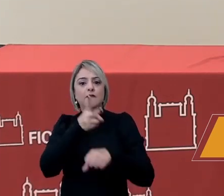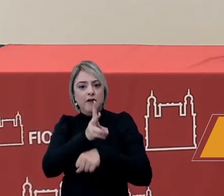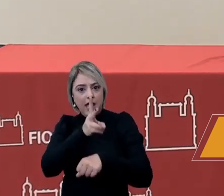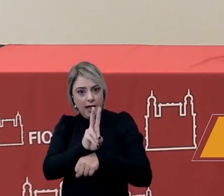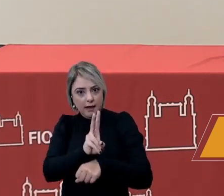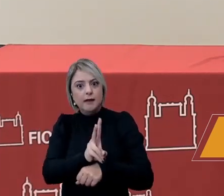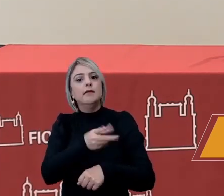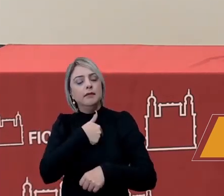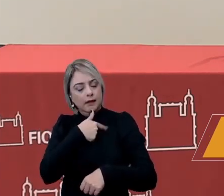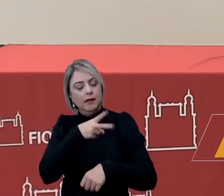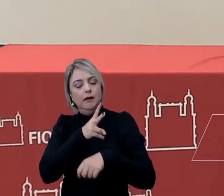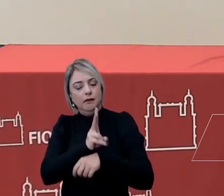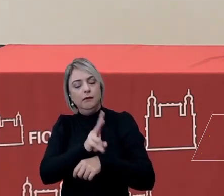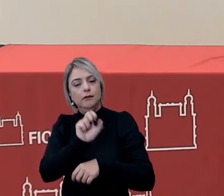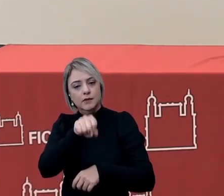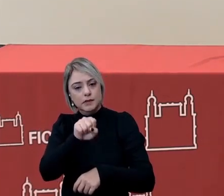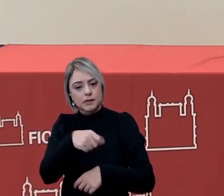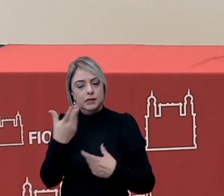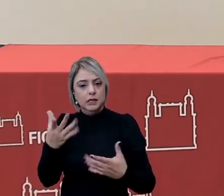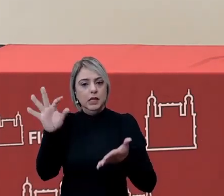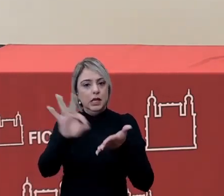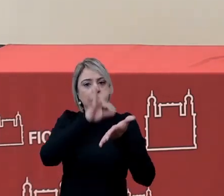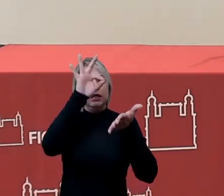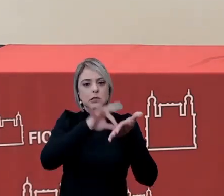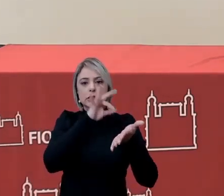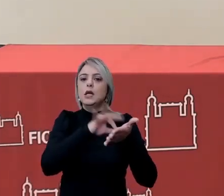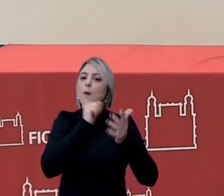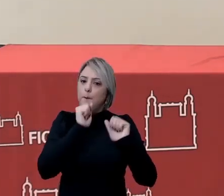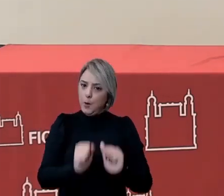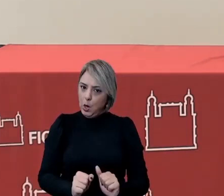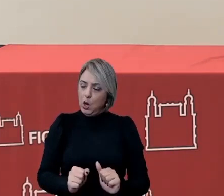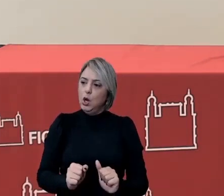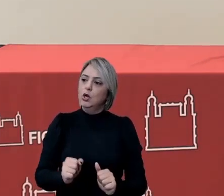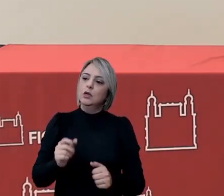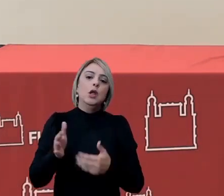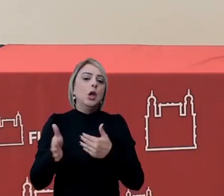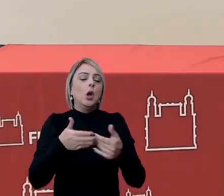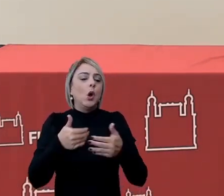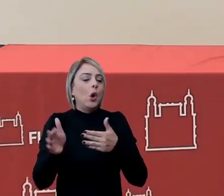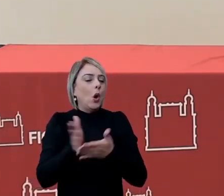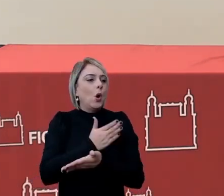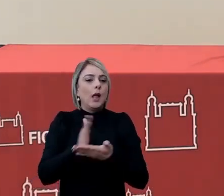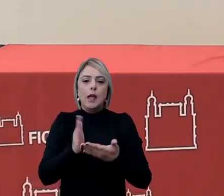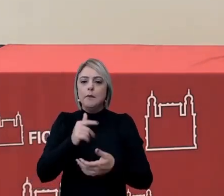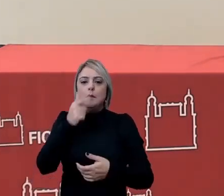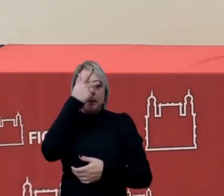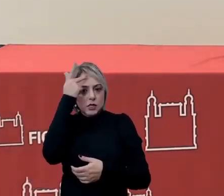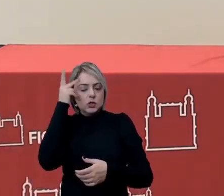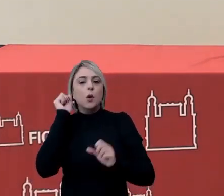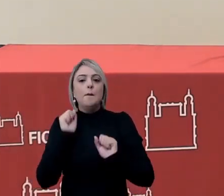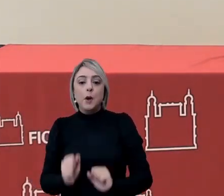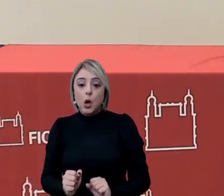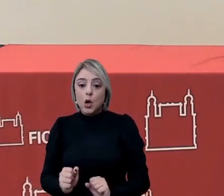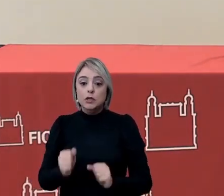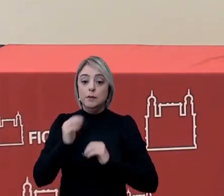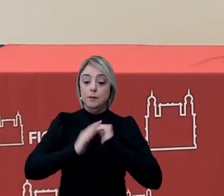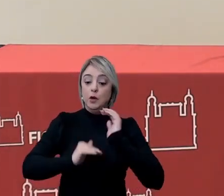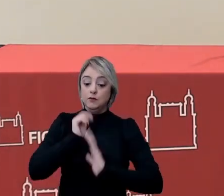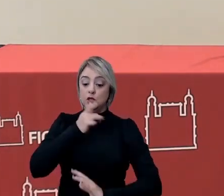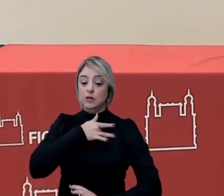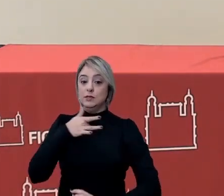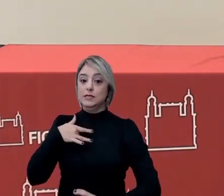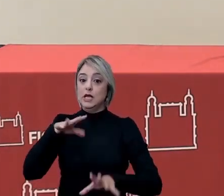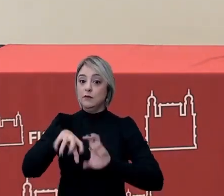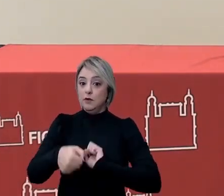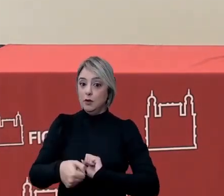disponíveis ainda estamos com as inscrições abertas então qualquer pessoa pode qualquer profissional de